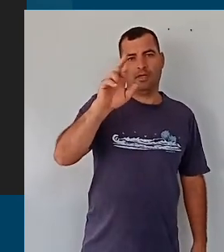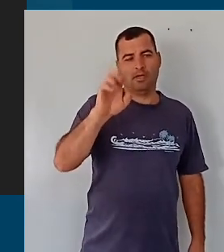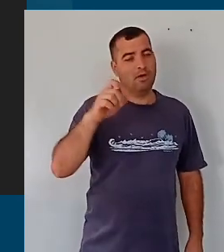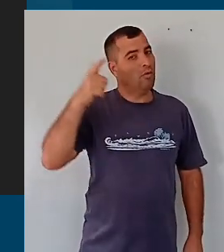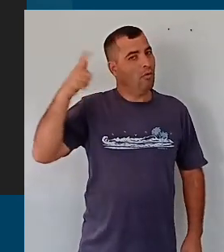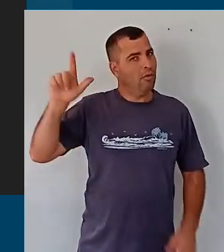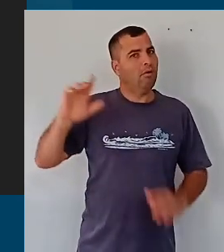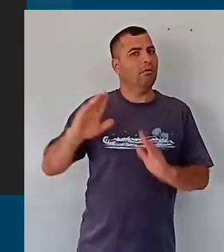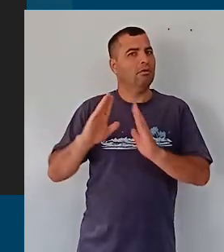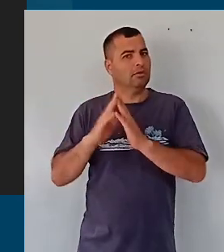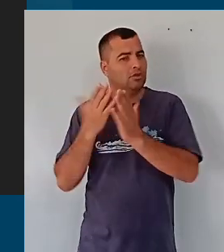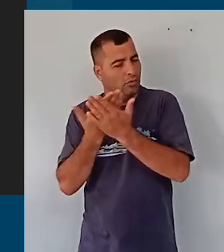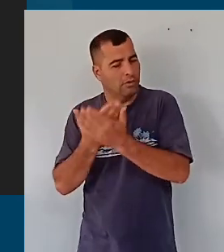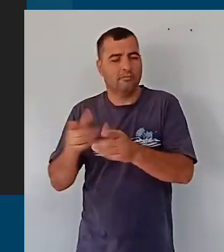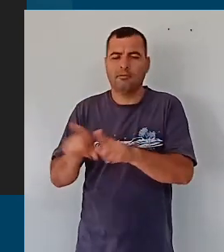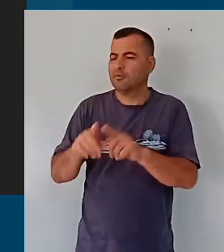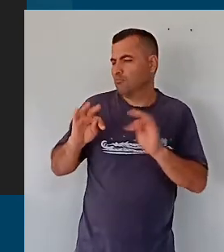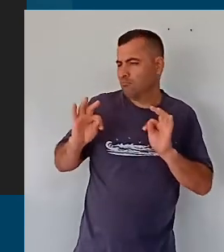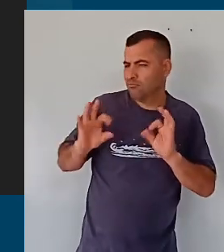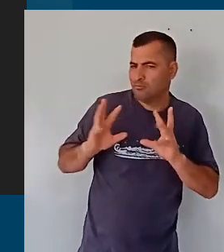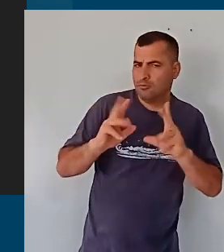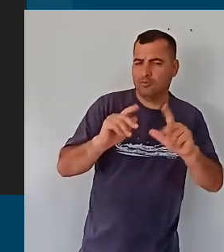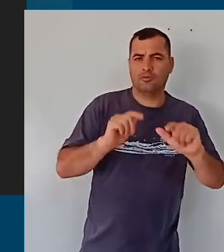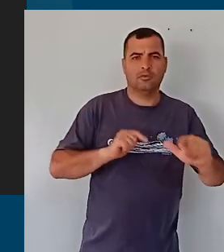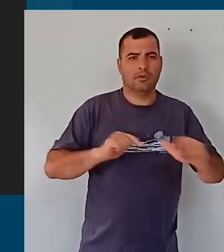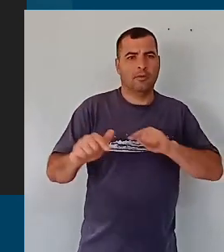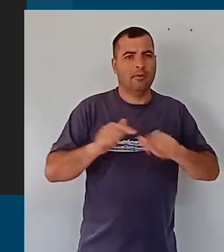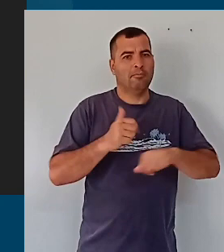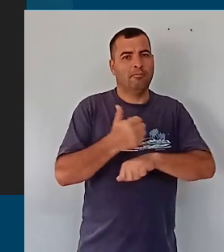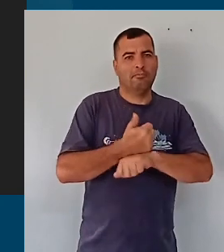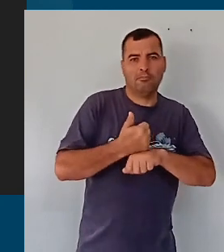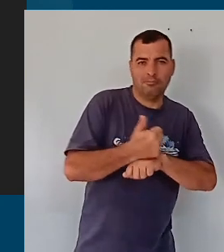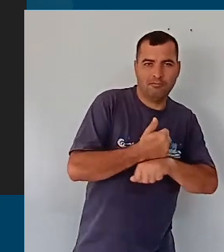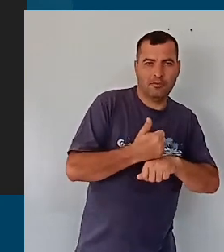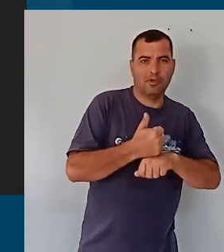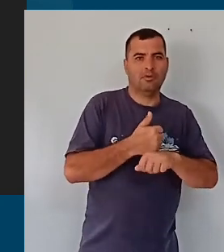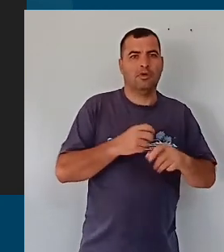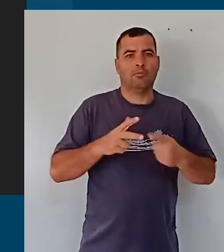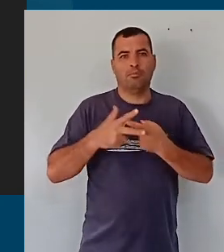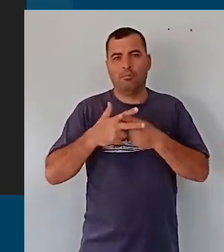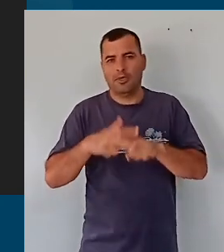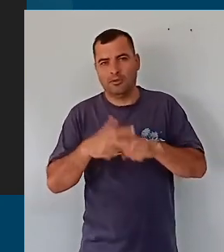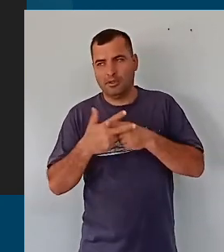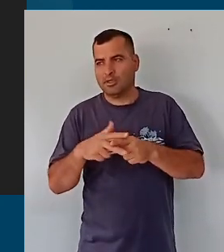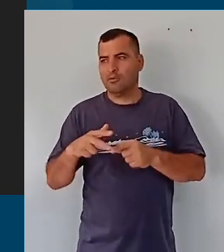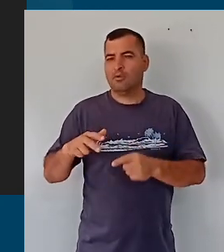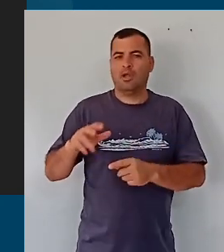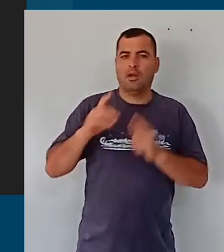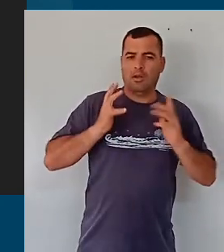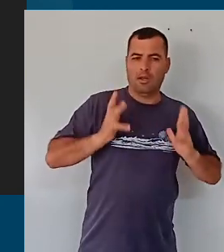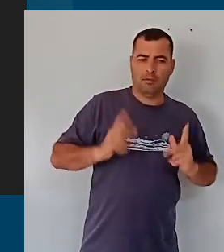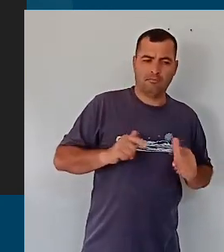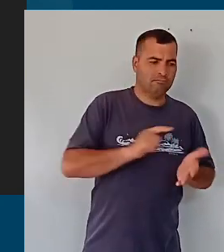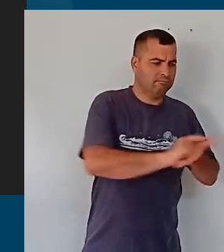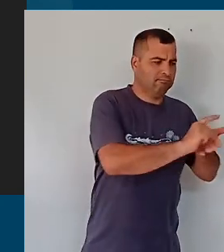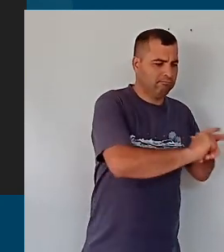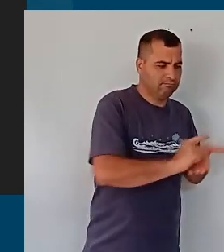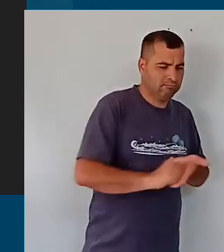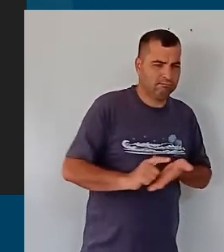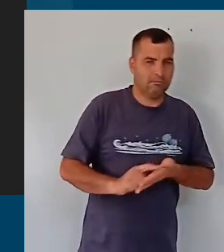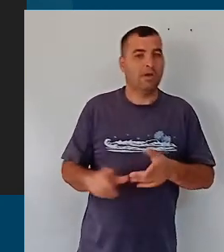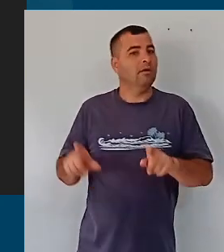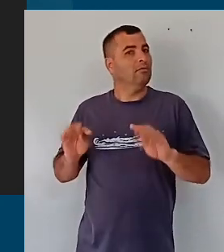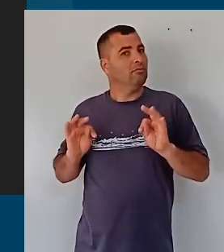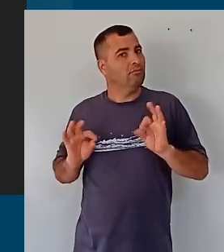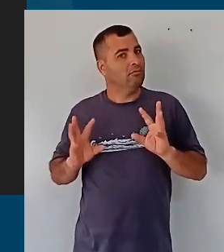escolas, todos vocês, todos os profissionais da manutenção, da limpeza, todos vocês que